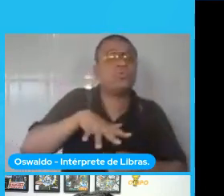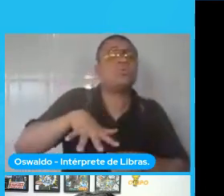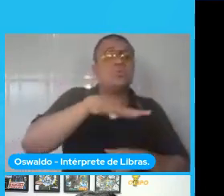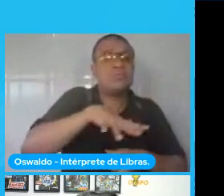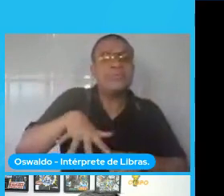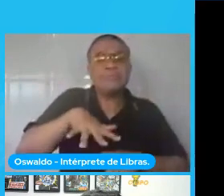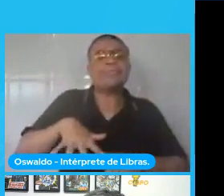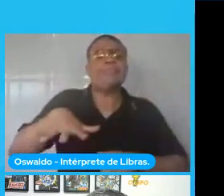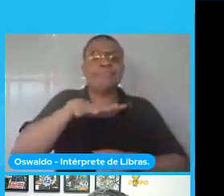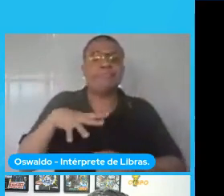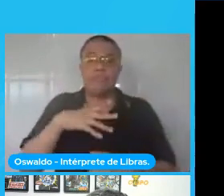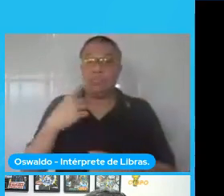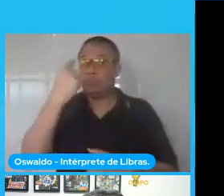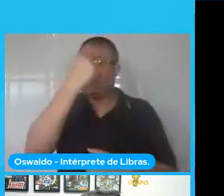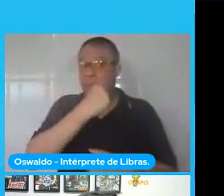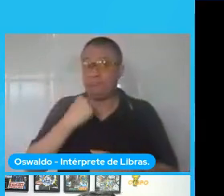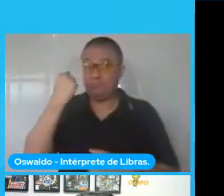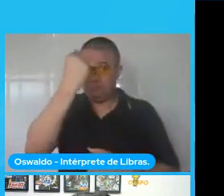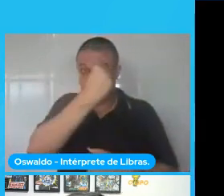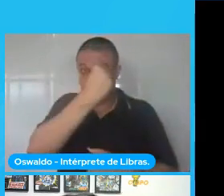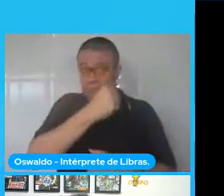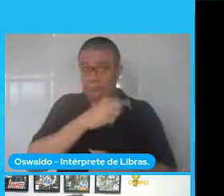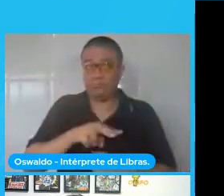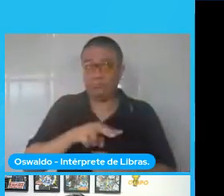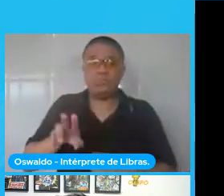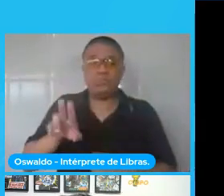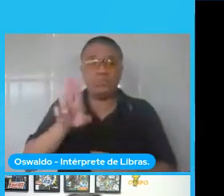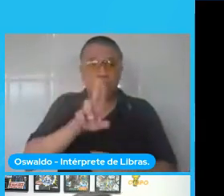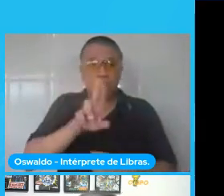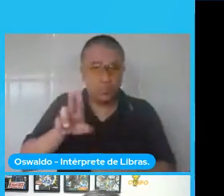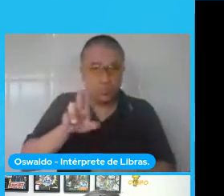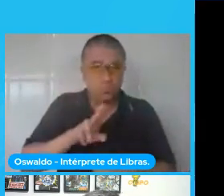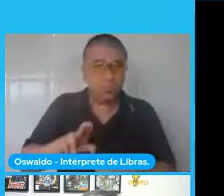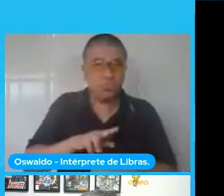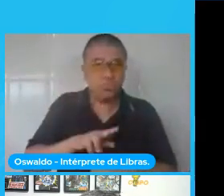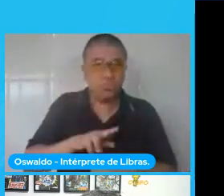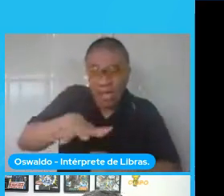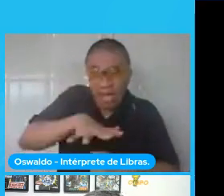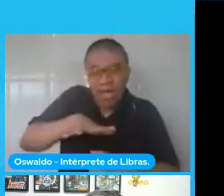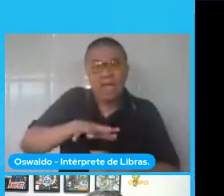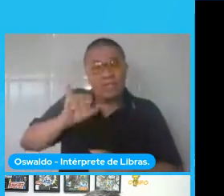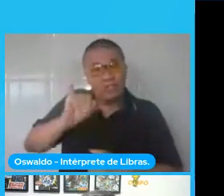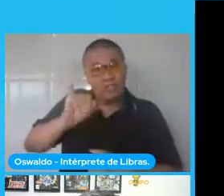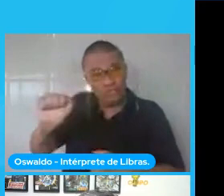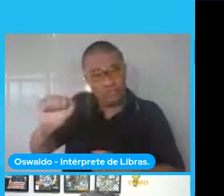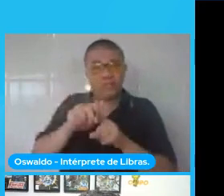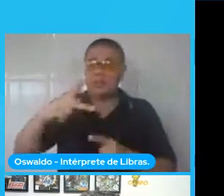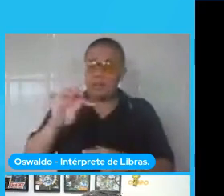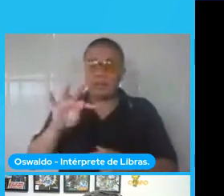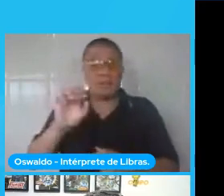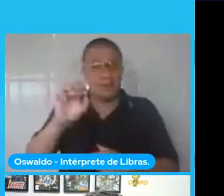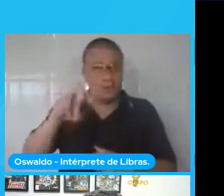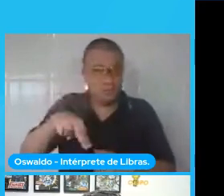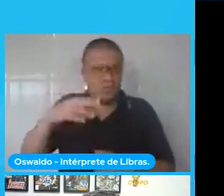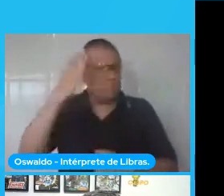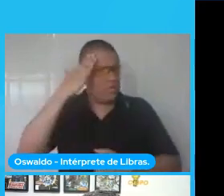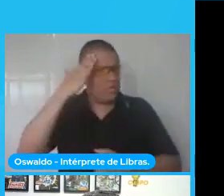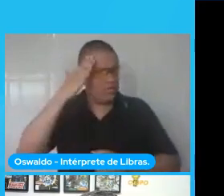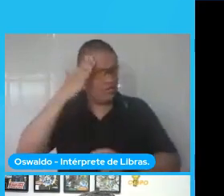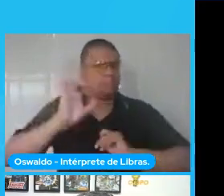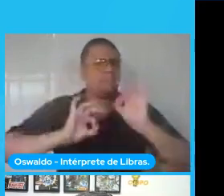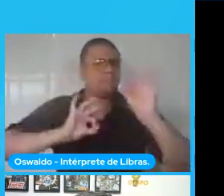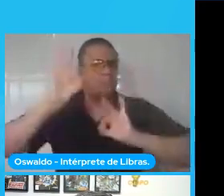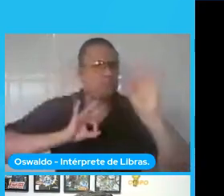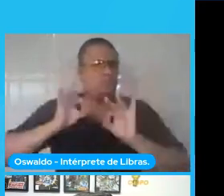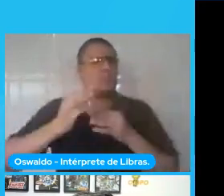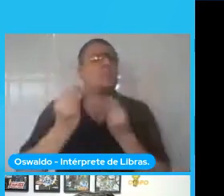utilizando o PCV Deep Learning Python. E com isso, a gente entender um pouco desse processo e onde é que a gente pode atuar, né, e